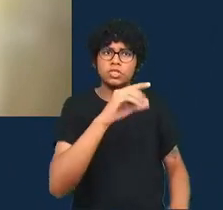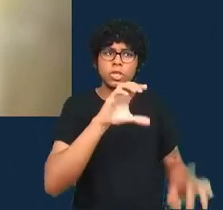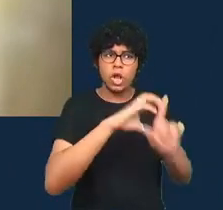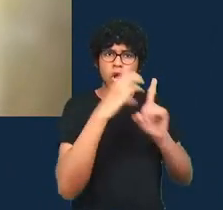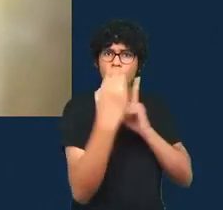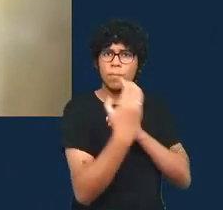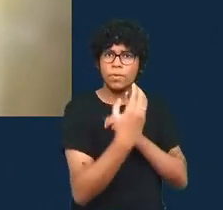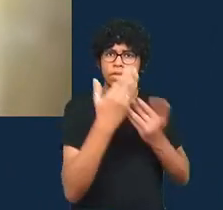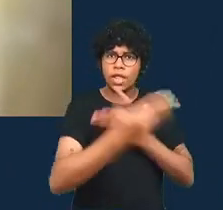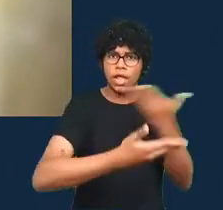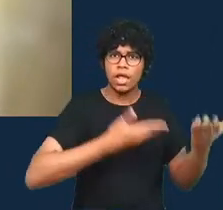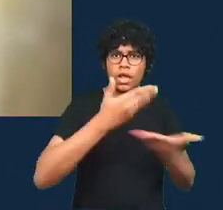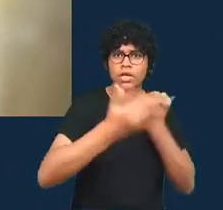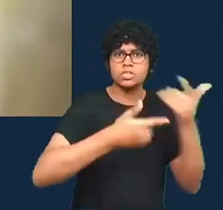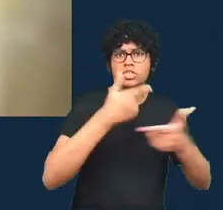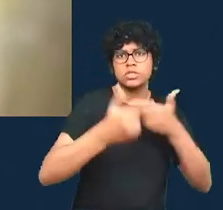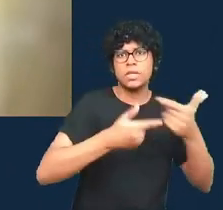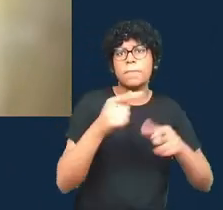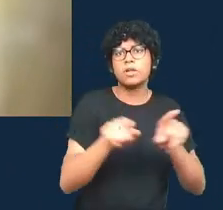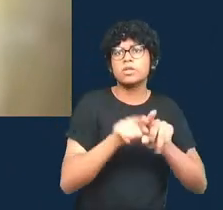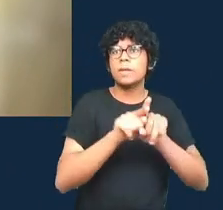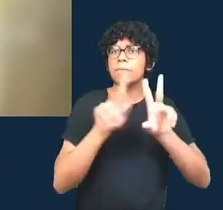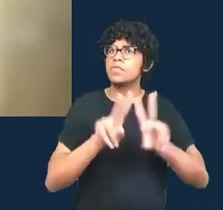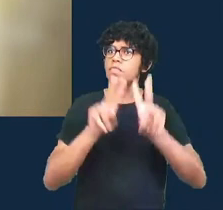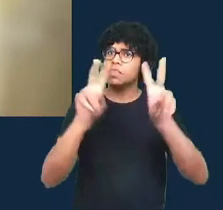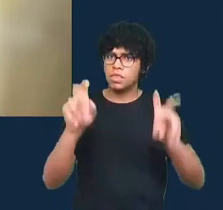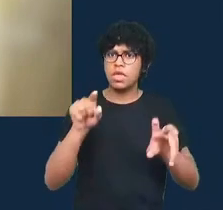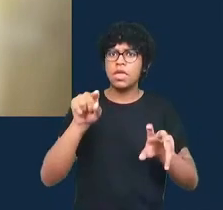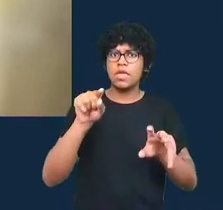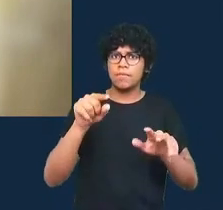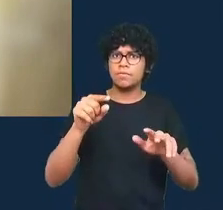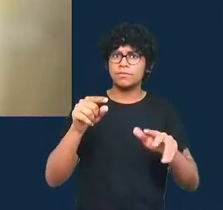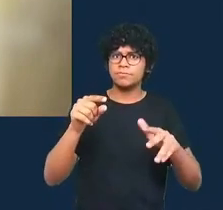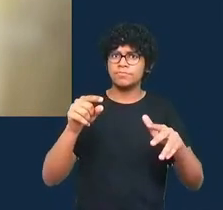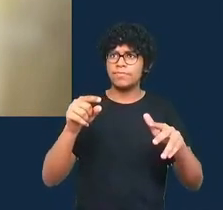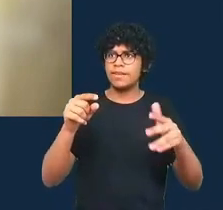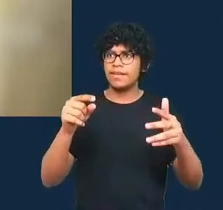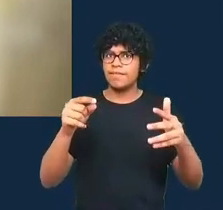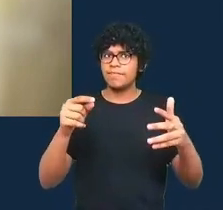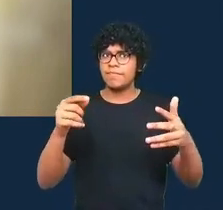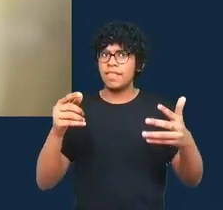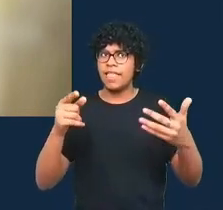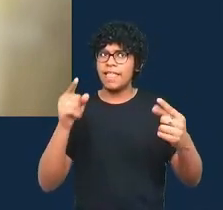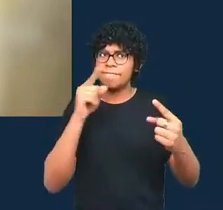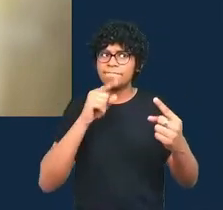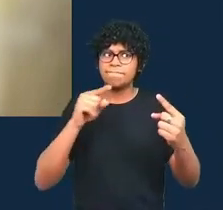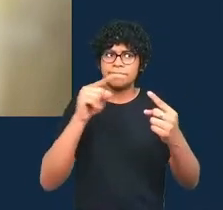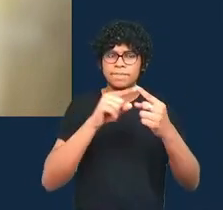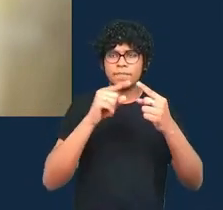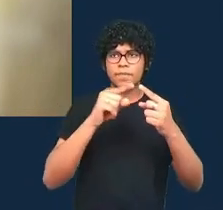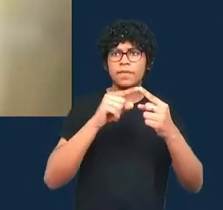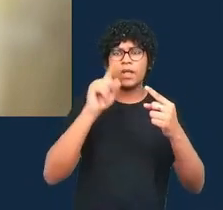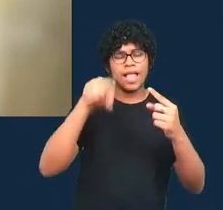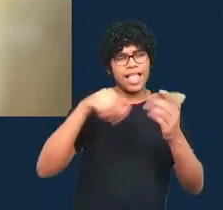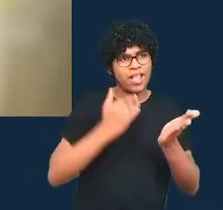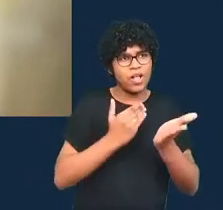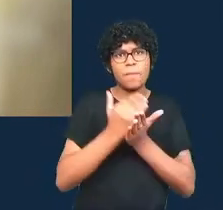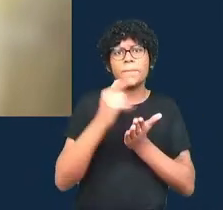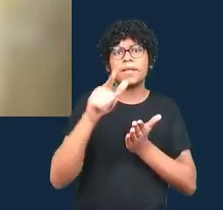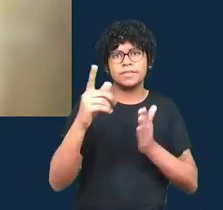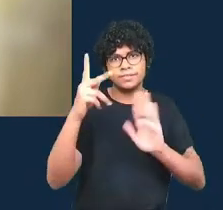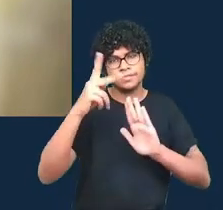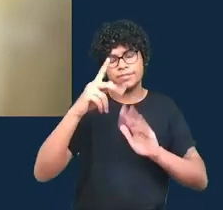levarmos as suas questões com relação a atritos e problemas como um ponto de partida sempre no trabalho que fazemos